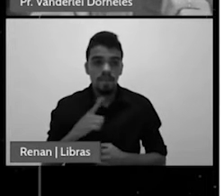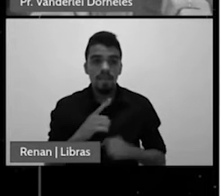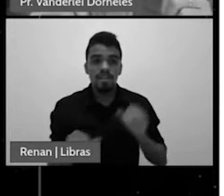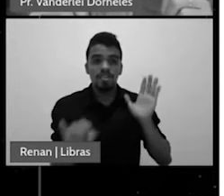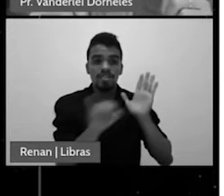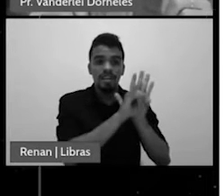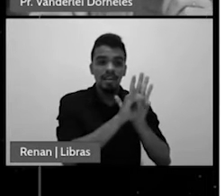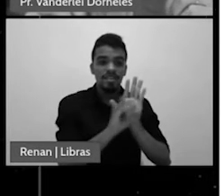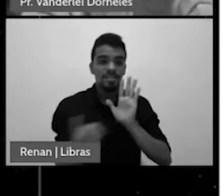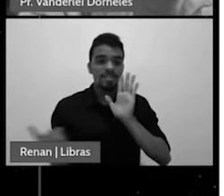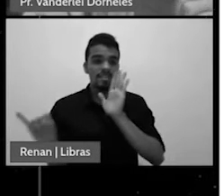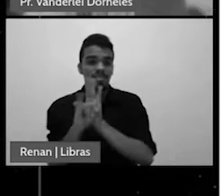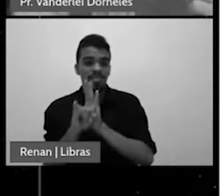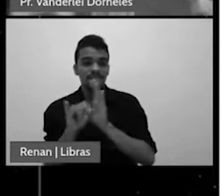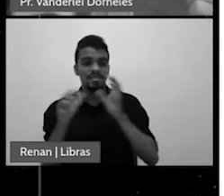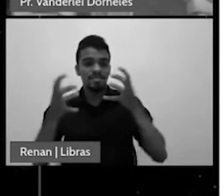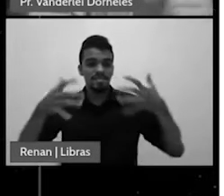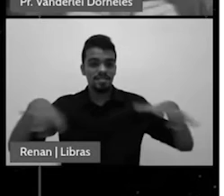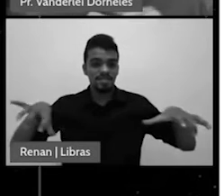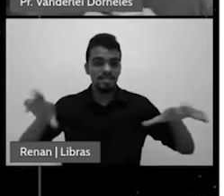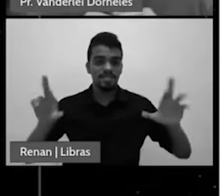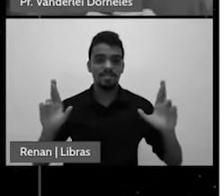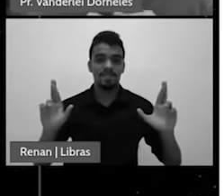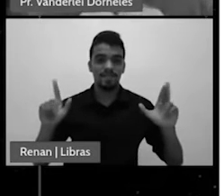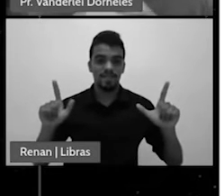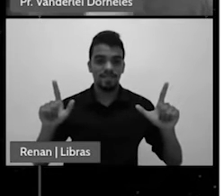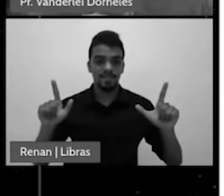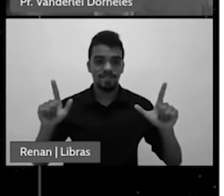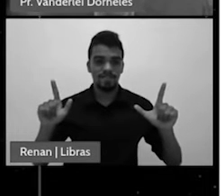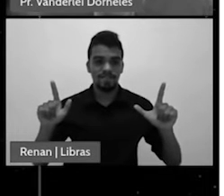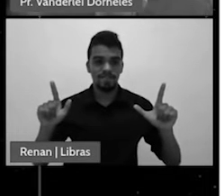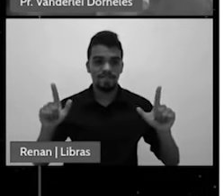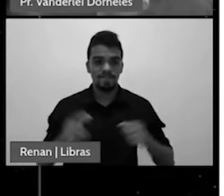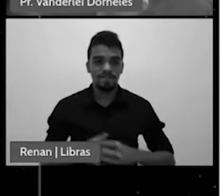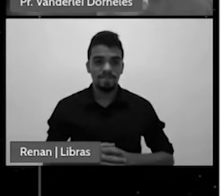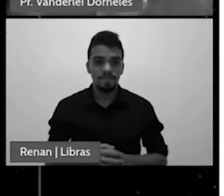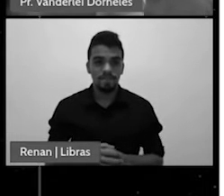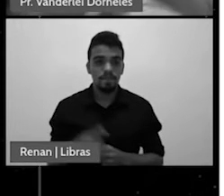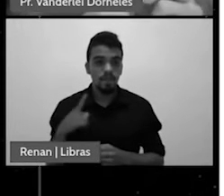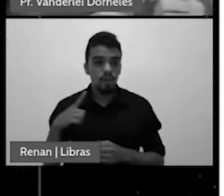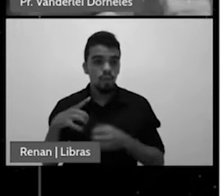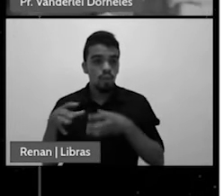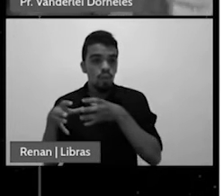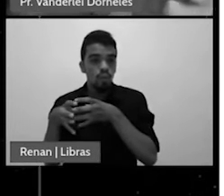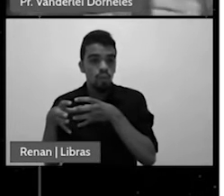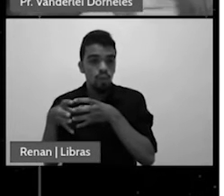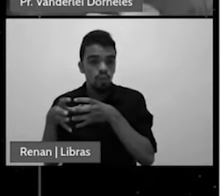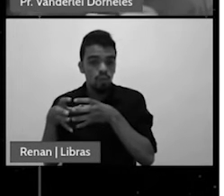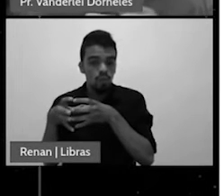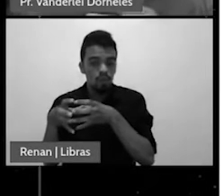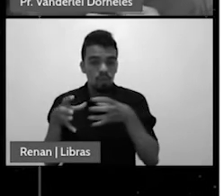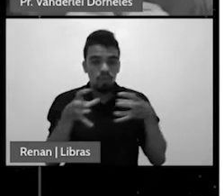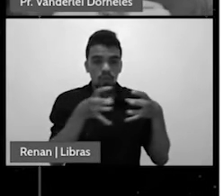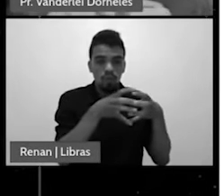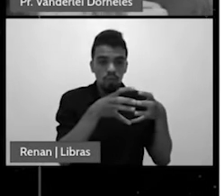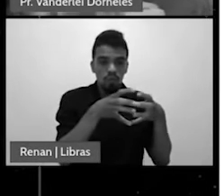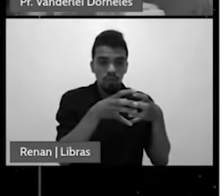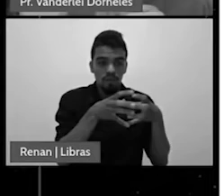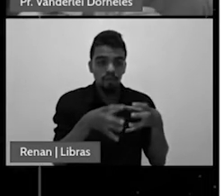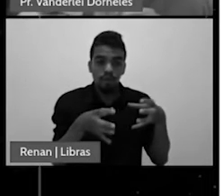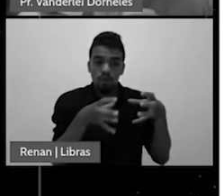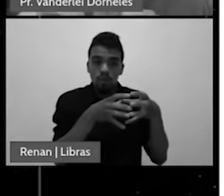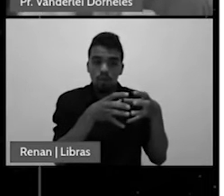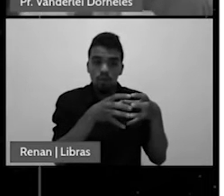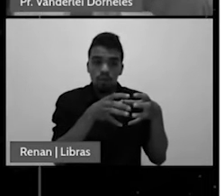relações de pertença diferentes. Um grupo pertence à besta e, por isso, tem a marca da besta. Um grupo